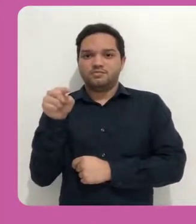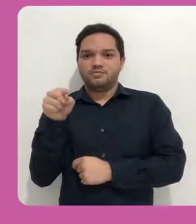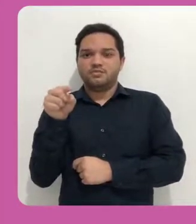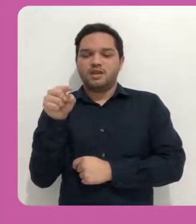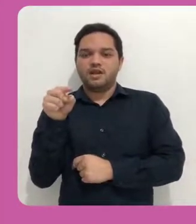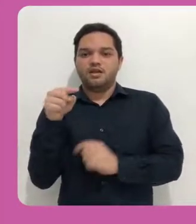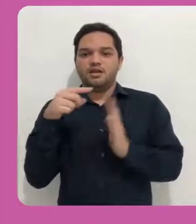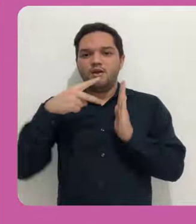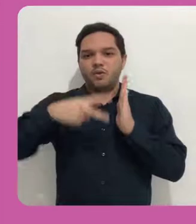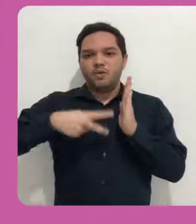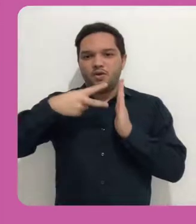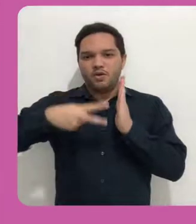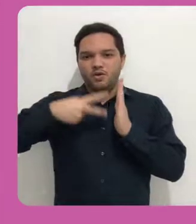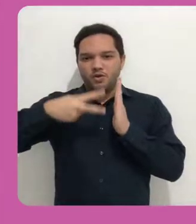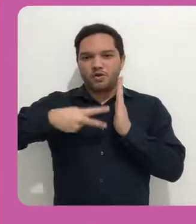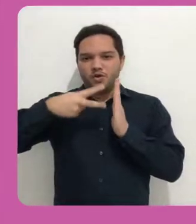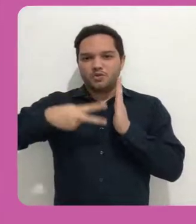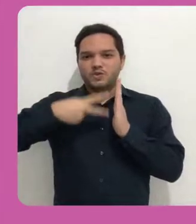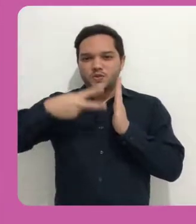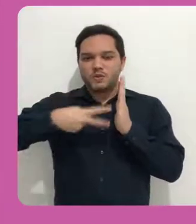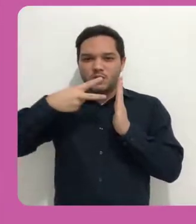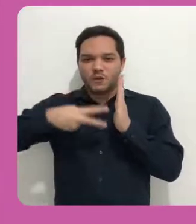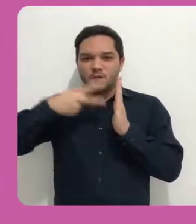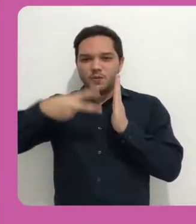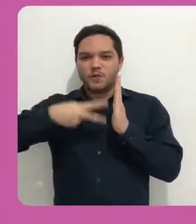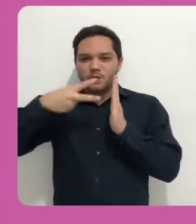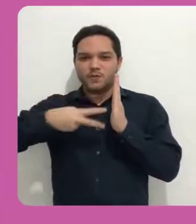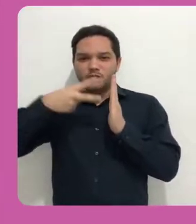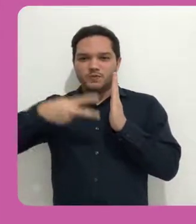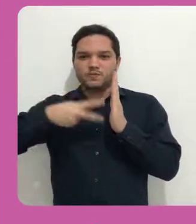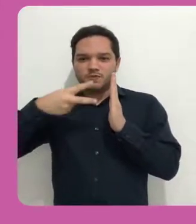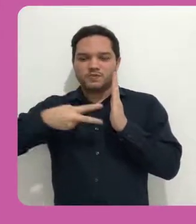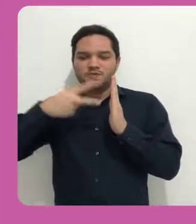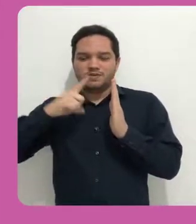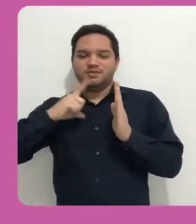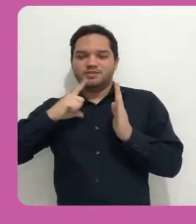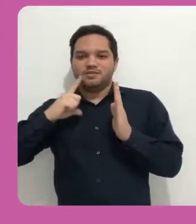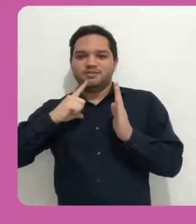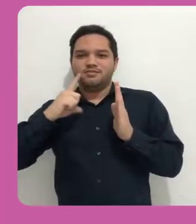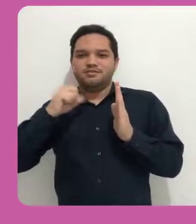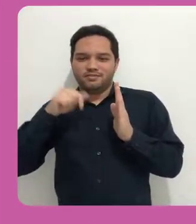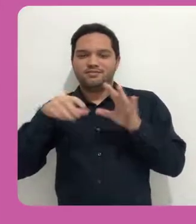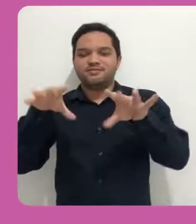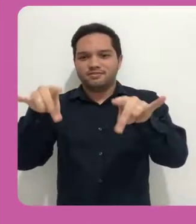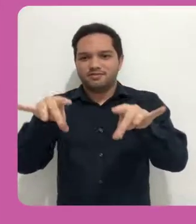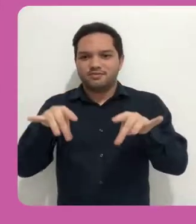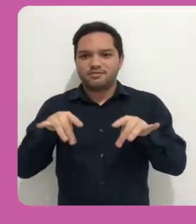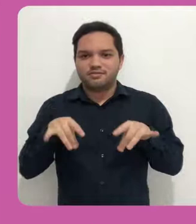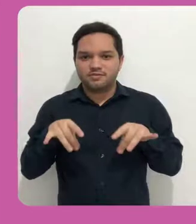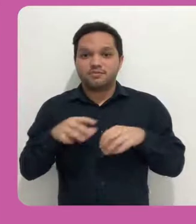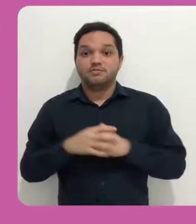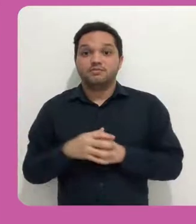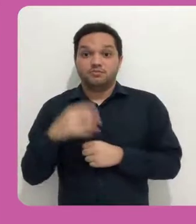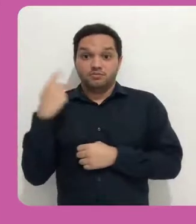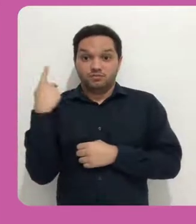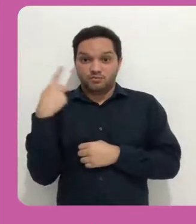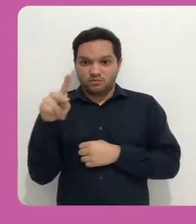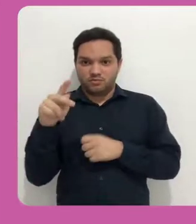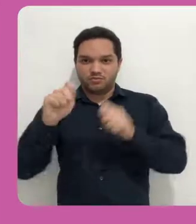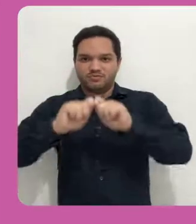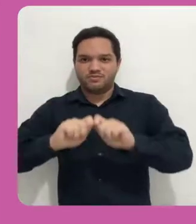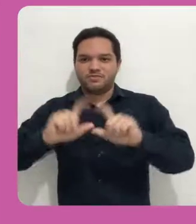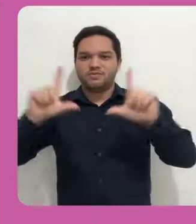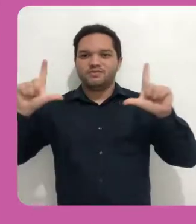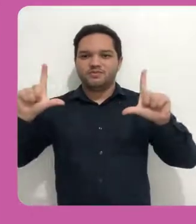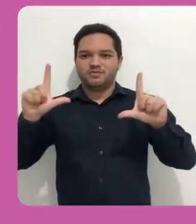o seu navegador abriu o arquivo ou aconteceu algum erro, é